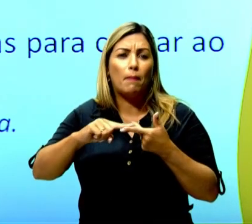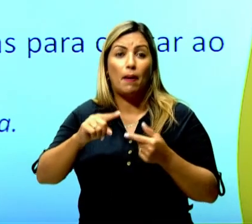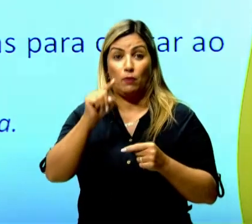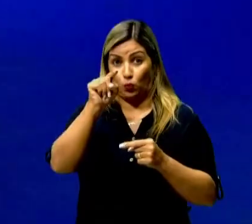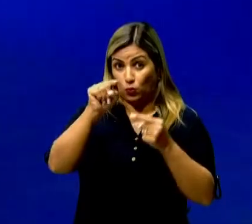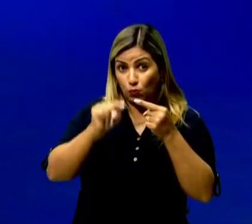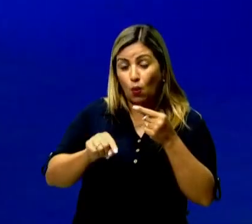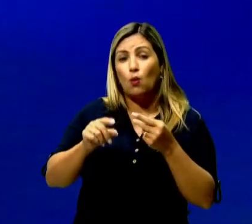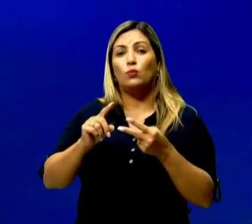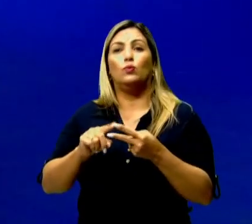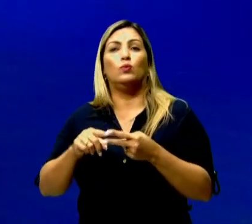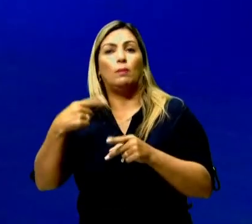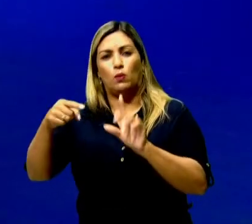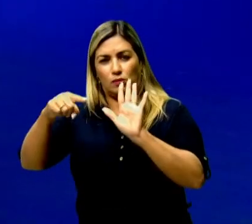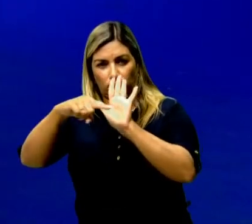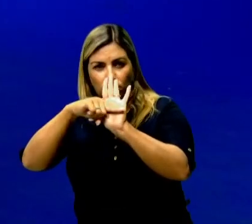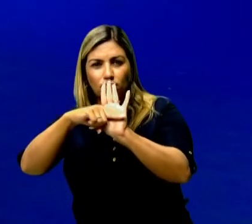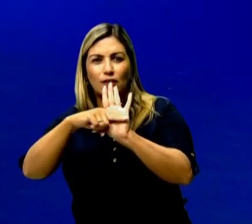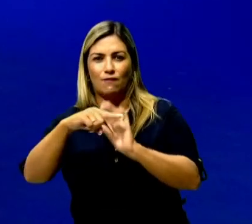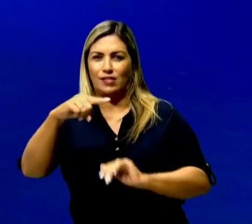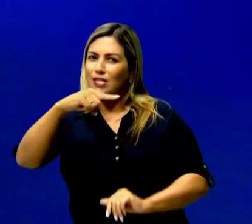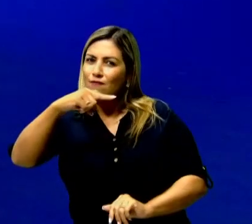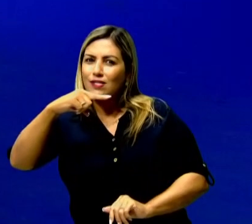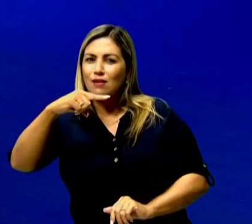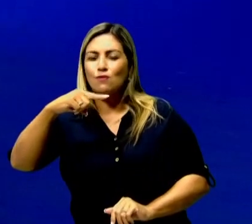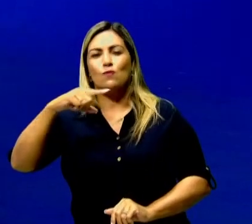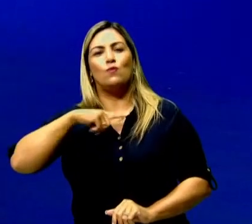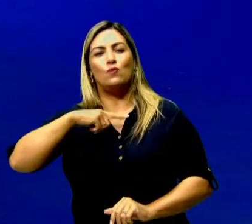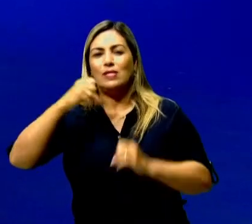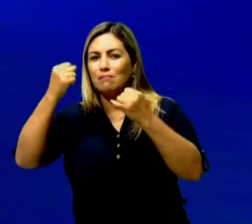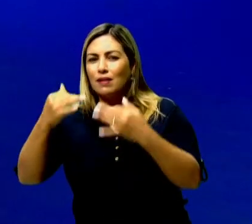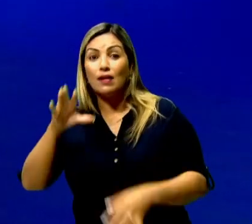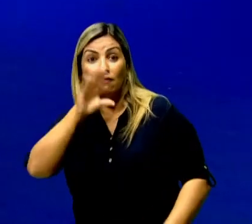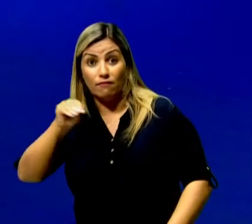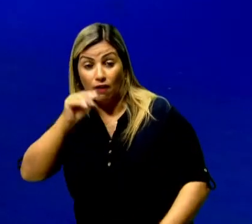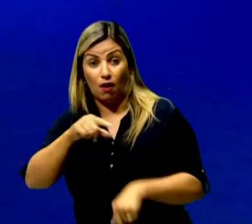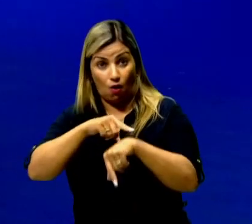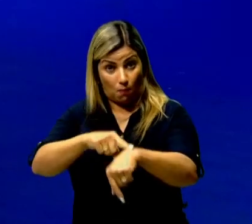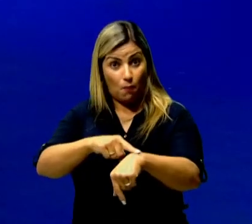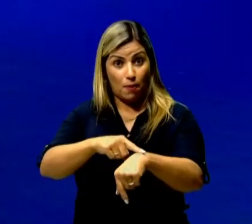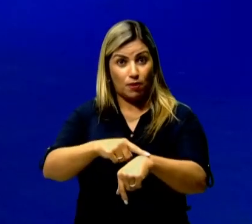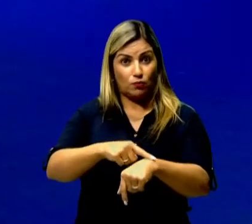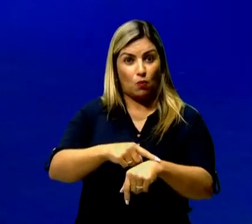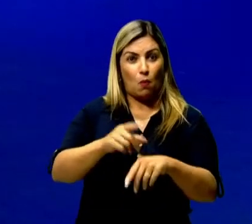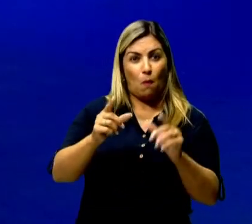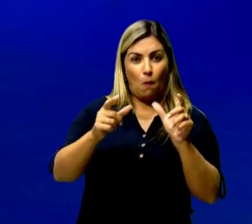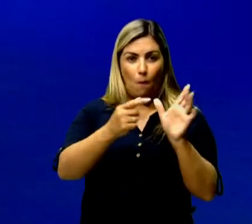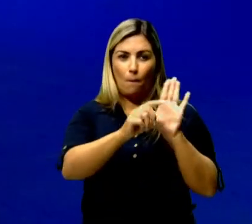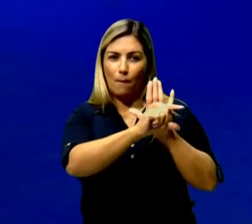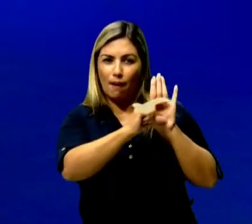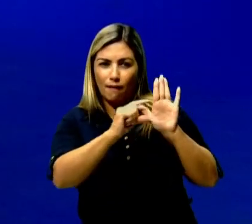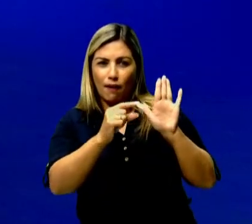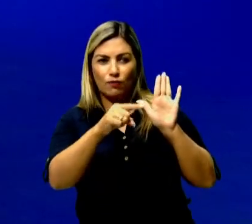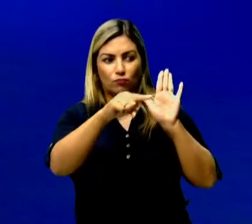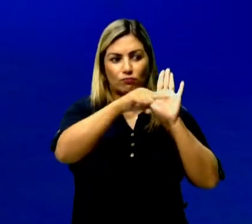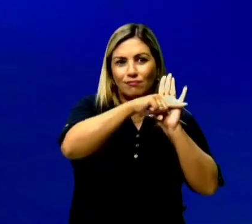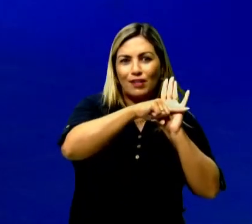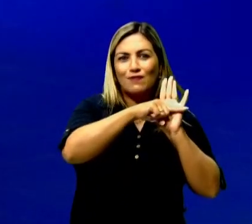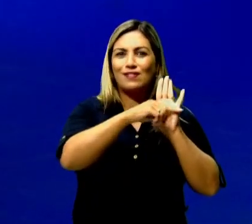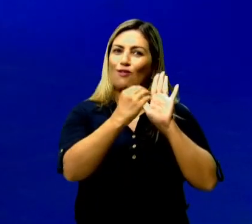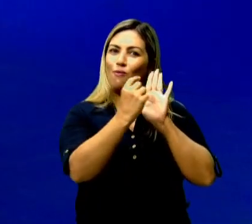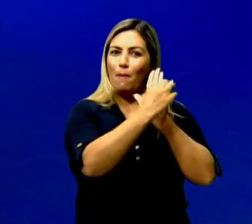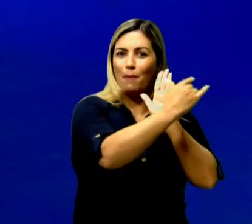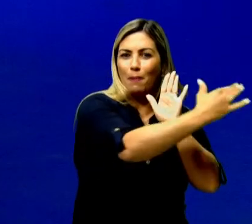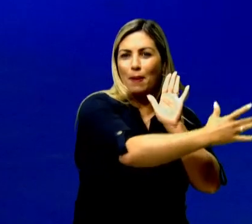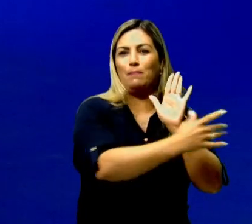em seguida, o travessão, que marca bem essa fala direta da personagem. Normalmente, também pode acontecer